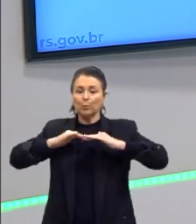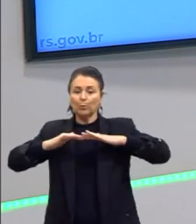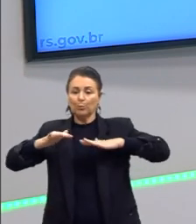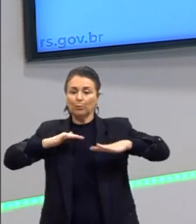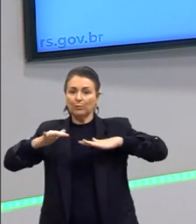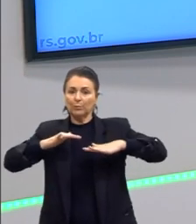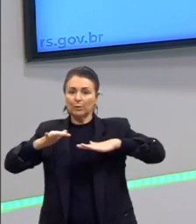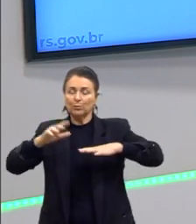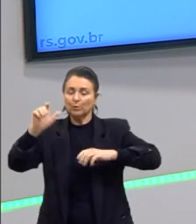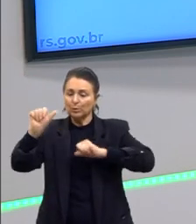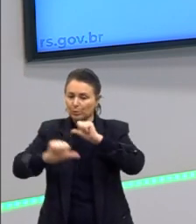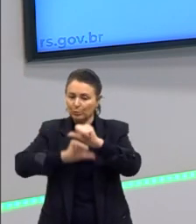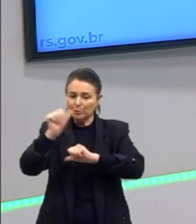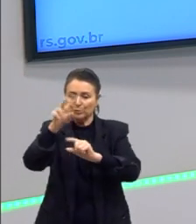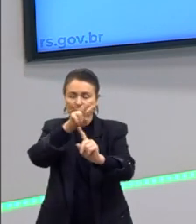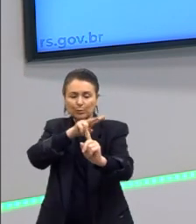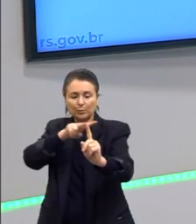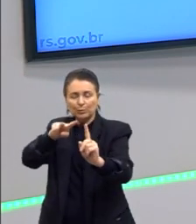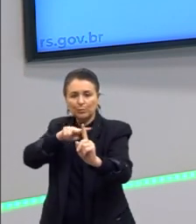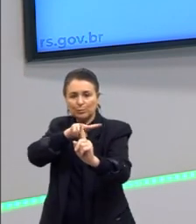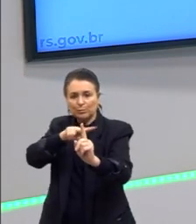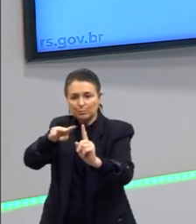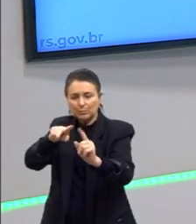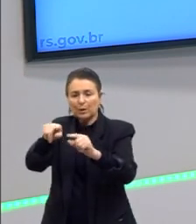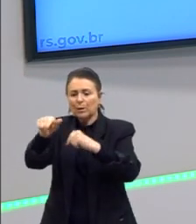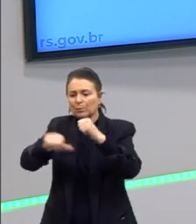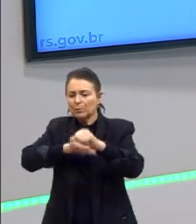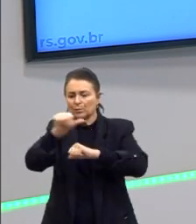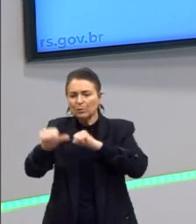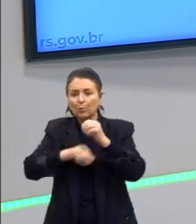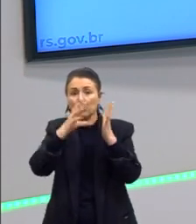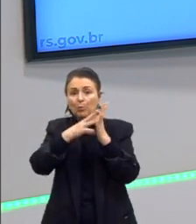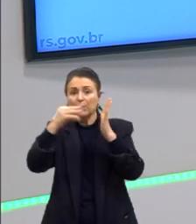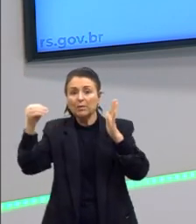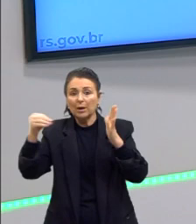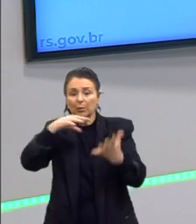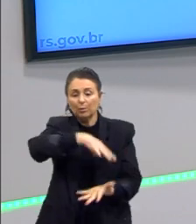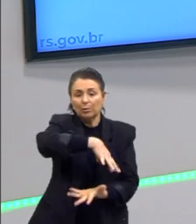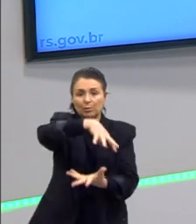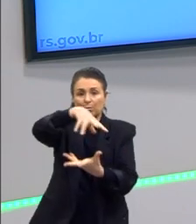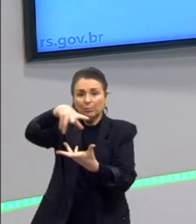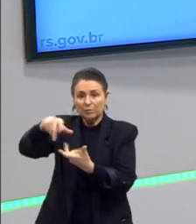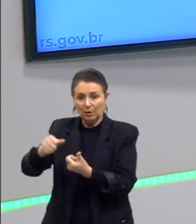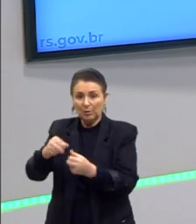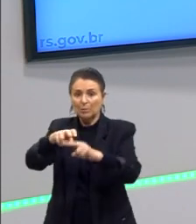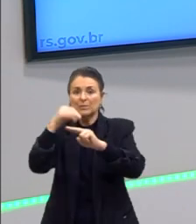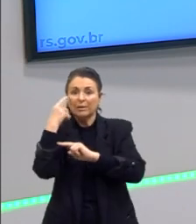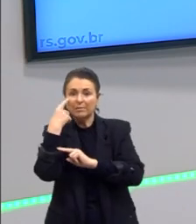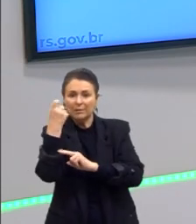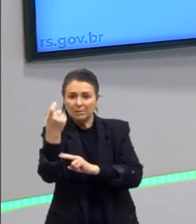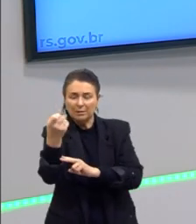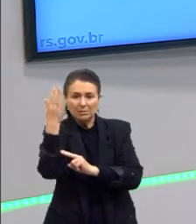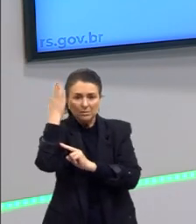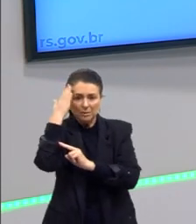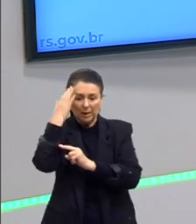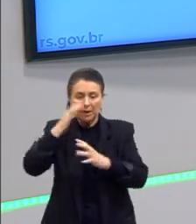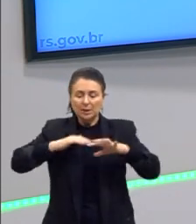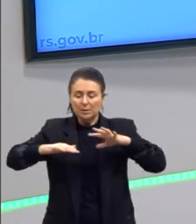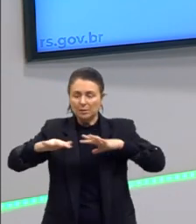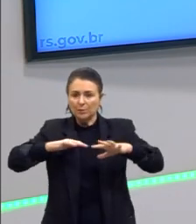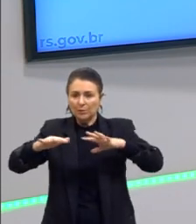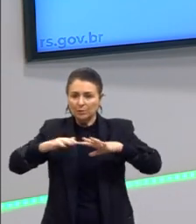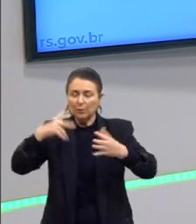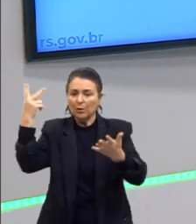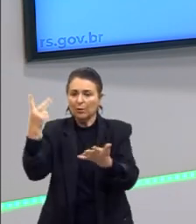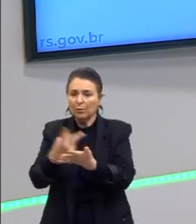modificaram a perspectiva, modificaram o paradigma mundial. Portanto, é interessante saber e você vai observar que esses movimentos vão